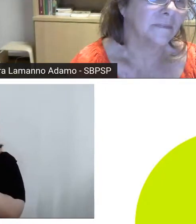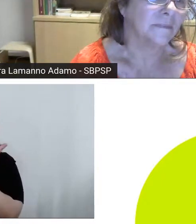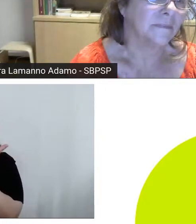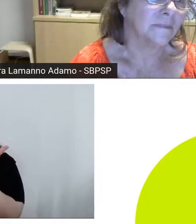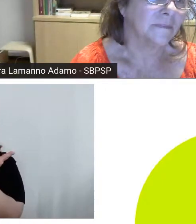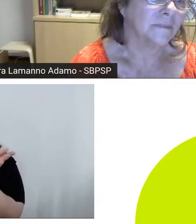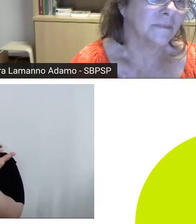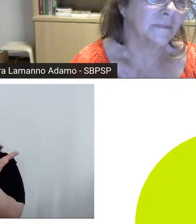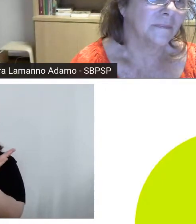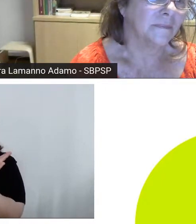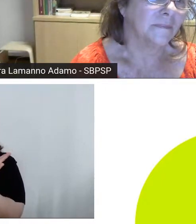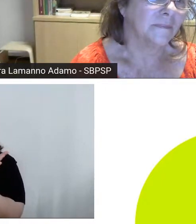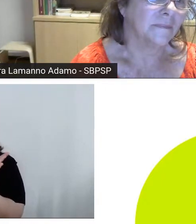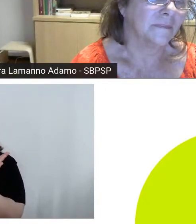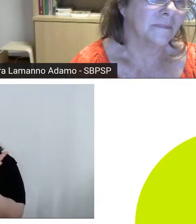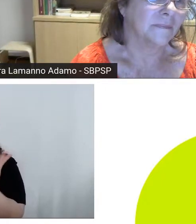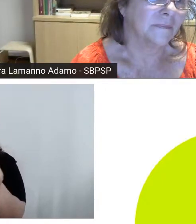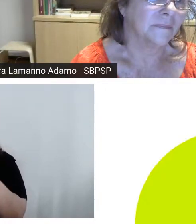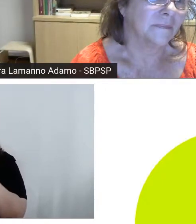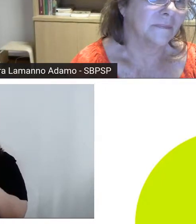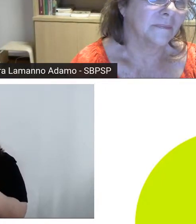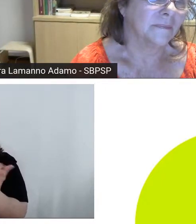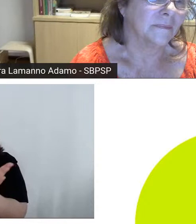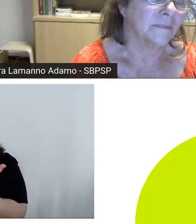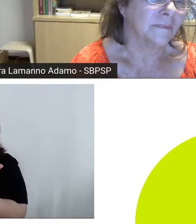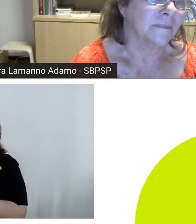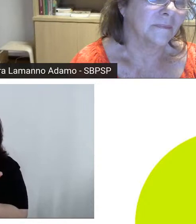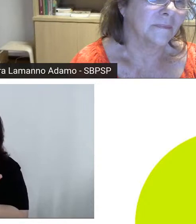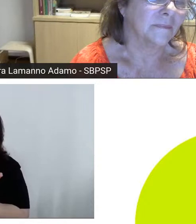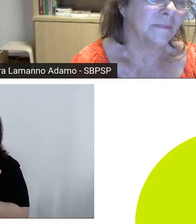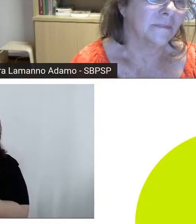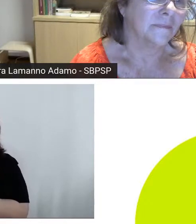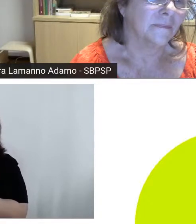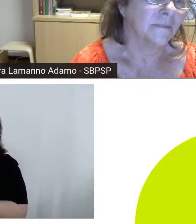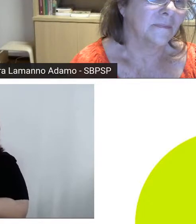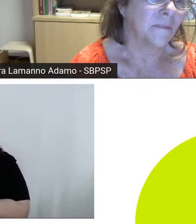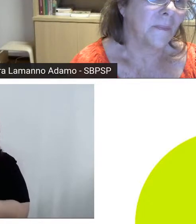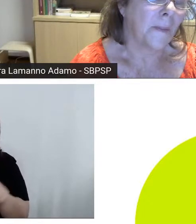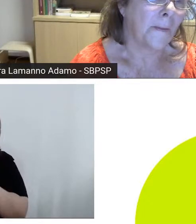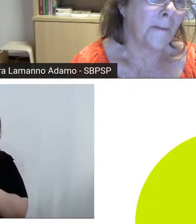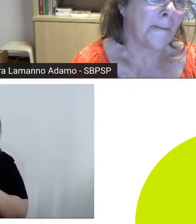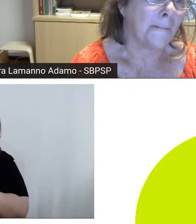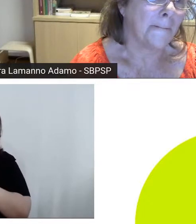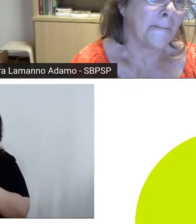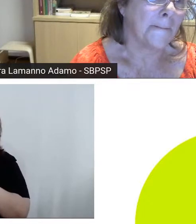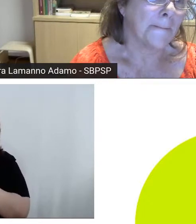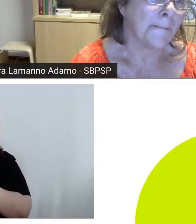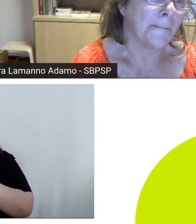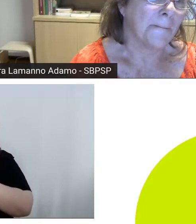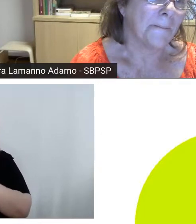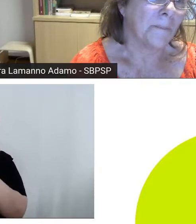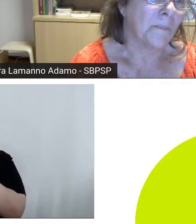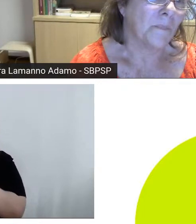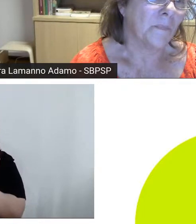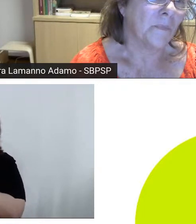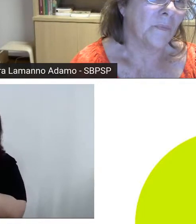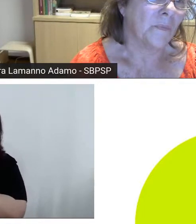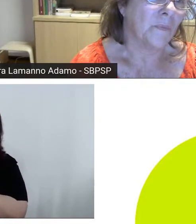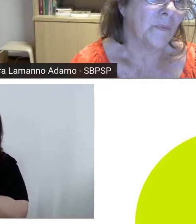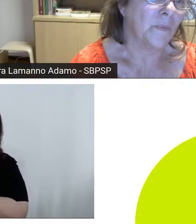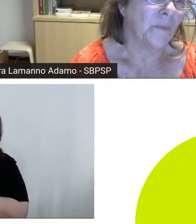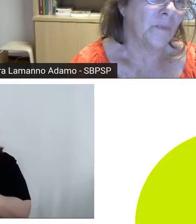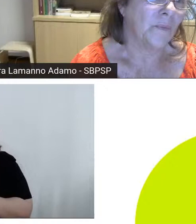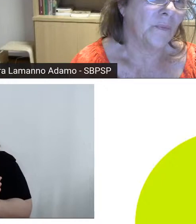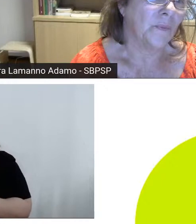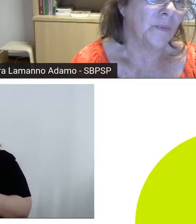e de artigos publicados em revistas nacionais e internacionais. Ela recentemente publicou um